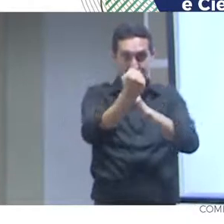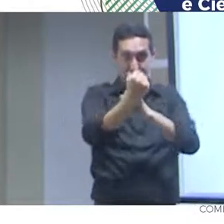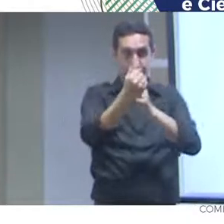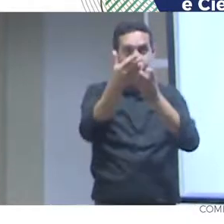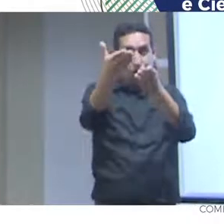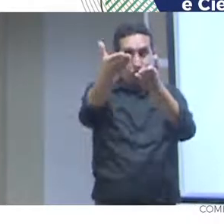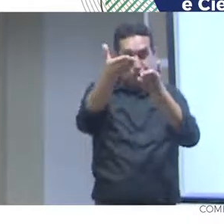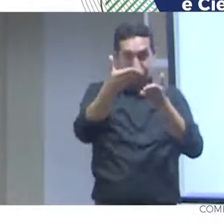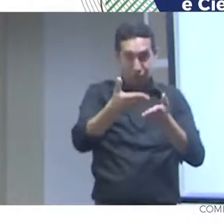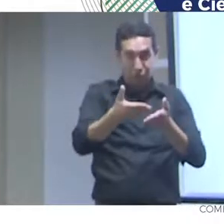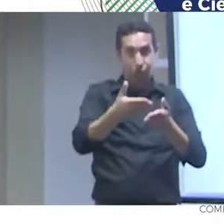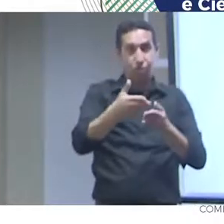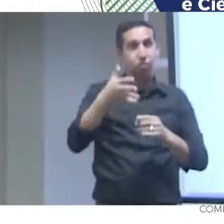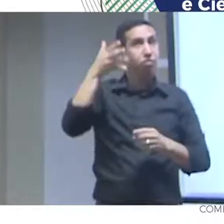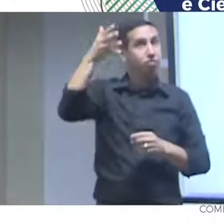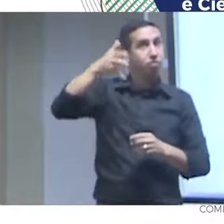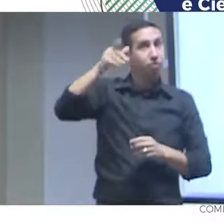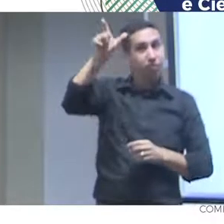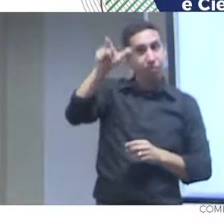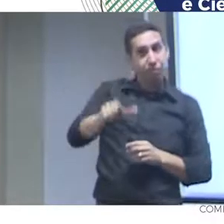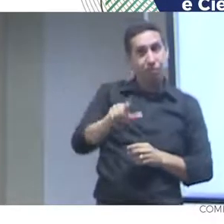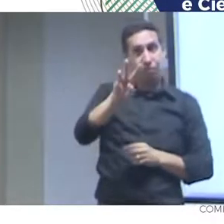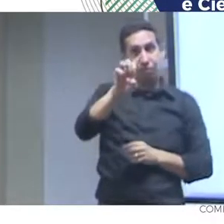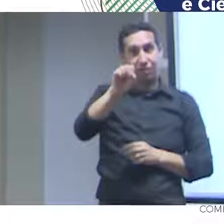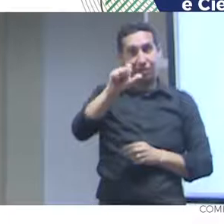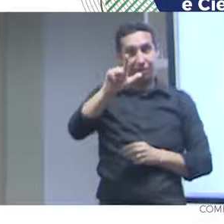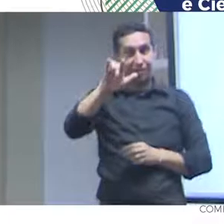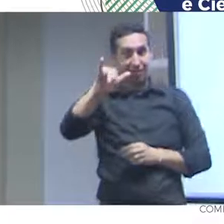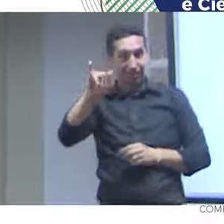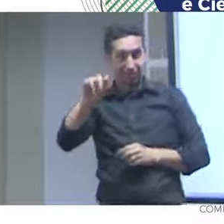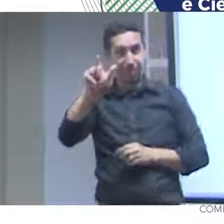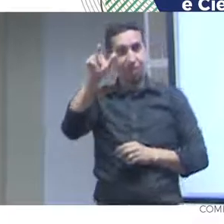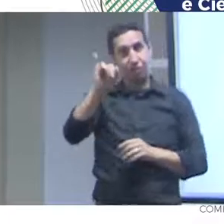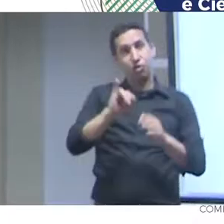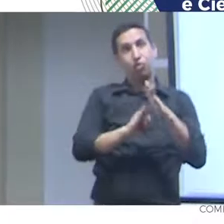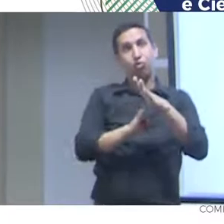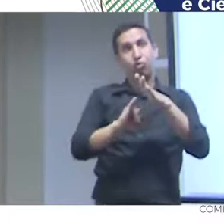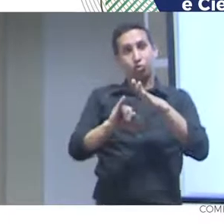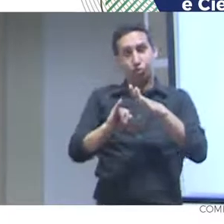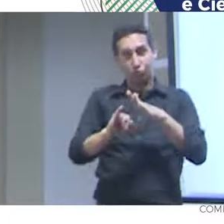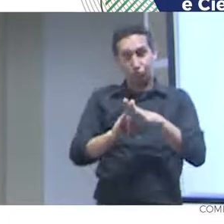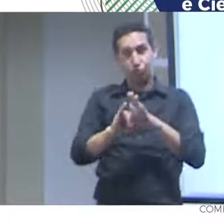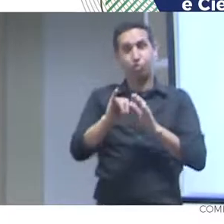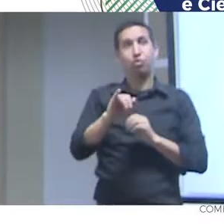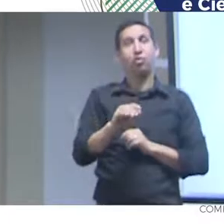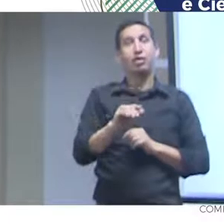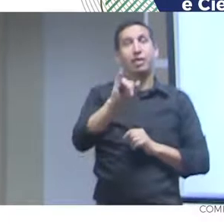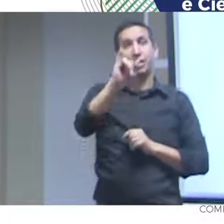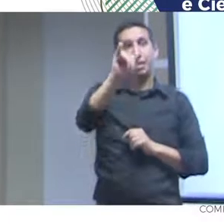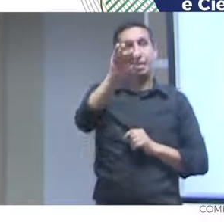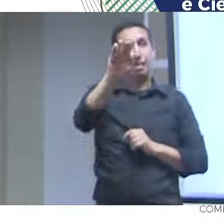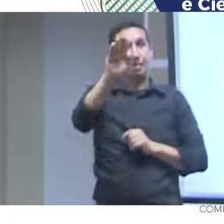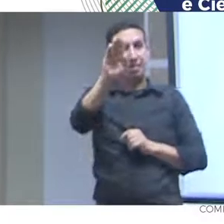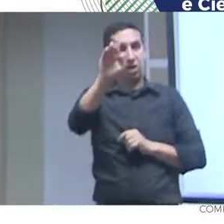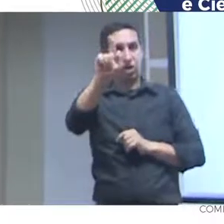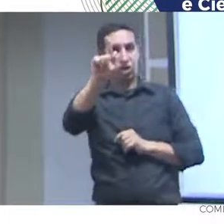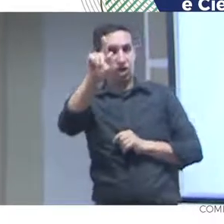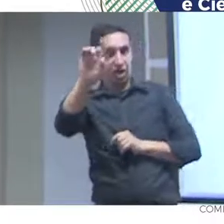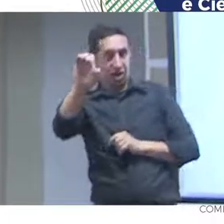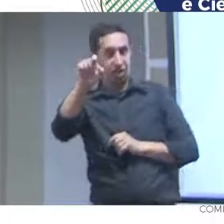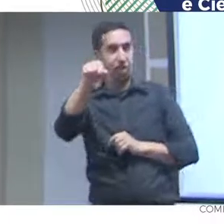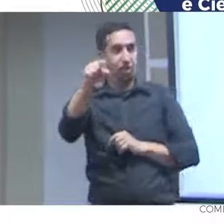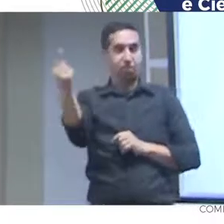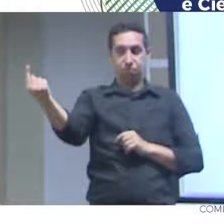Convidamos o palestrante Esley P., gerente de projetos do Instituto Brasileiro de Geografia e Estatística, para proferir a